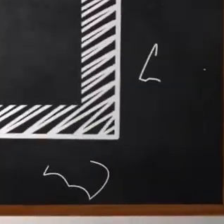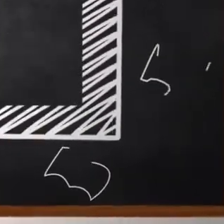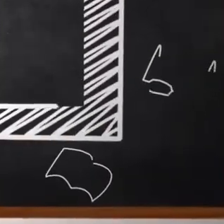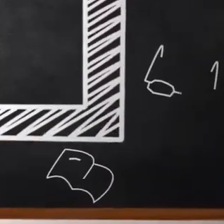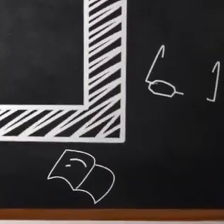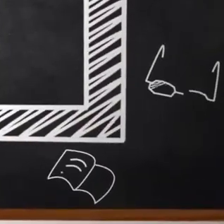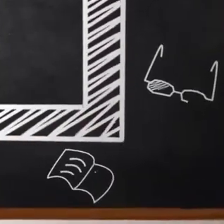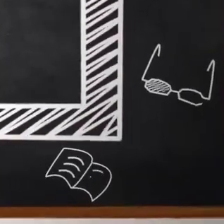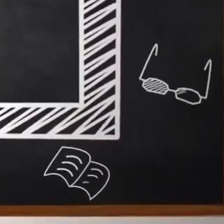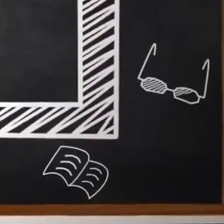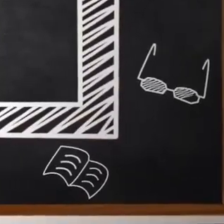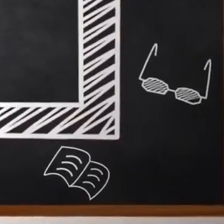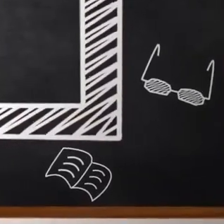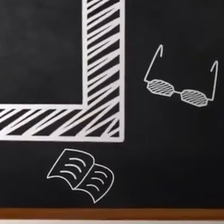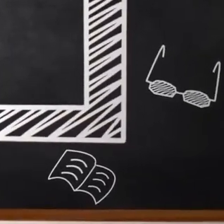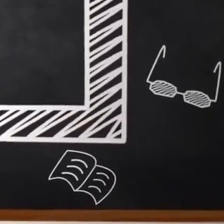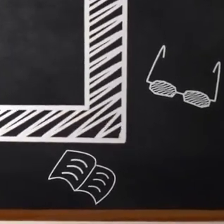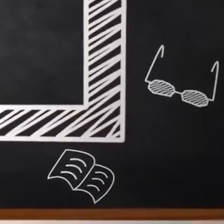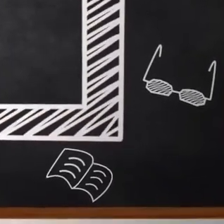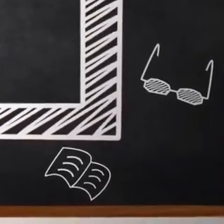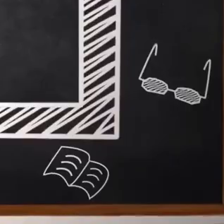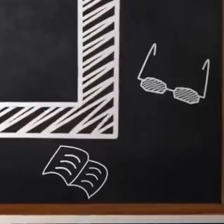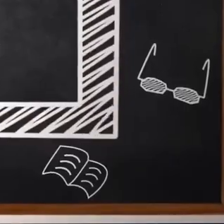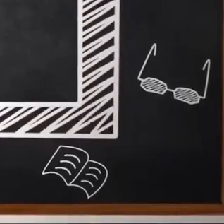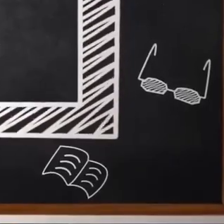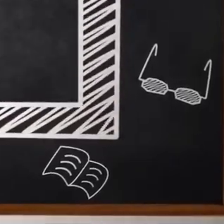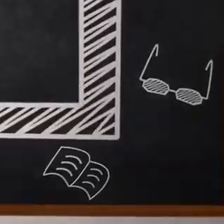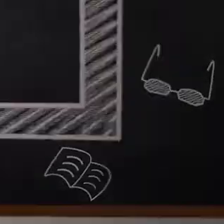Tchau, tchau,